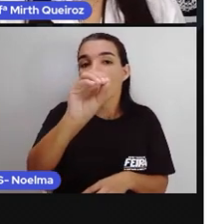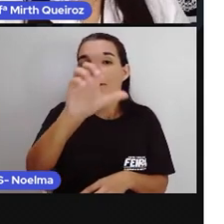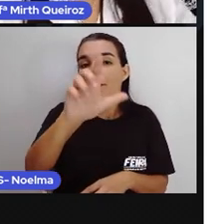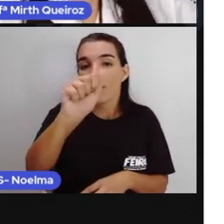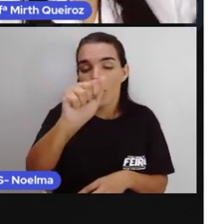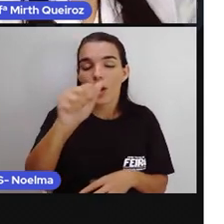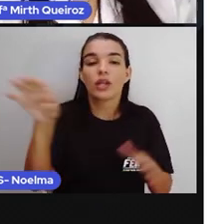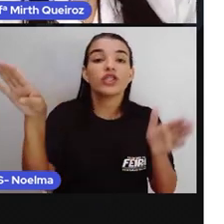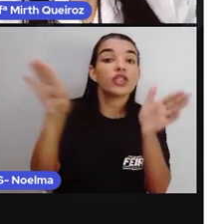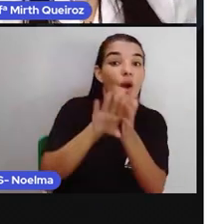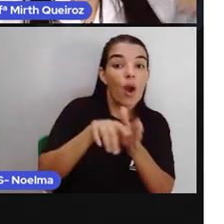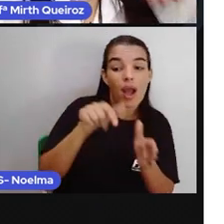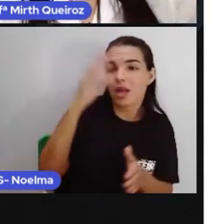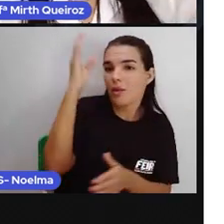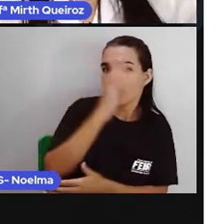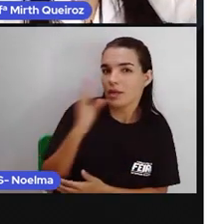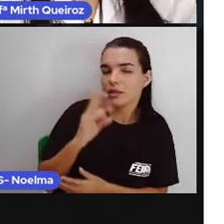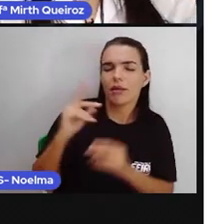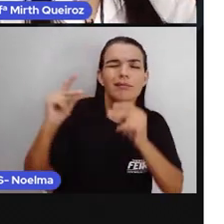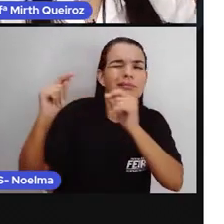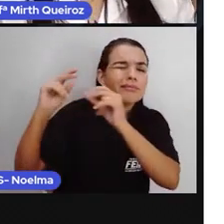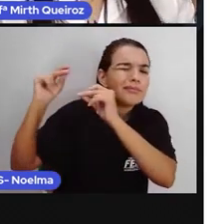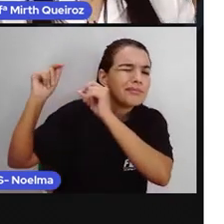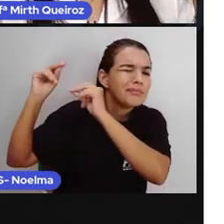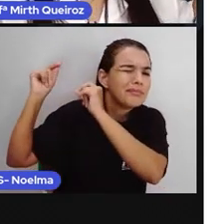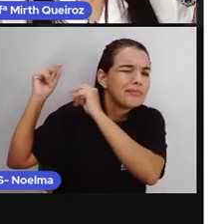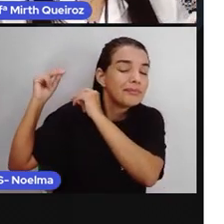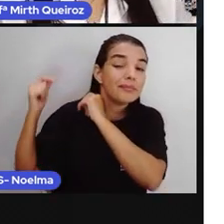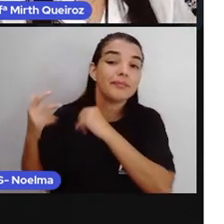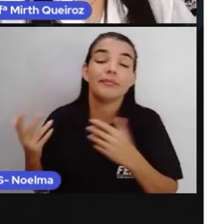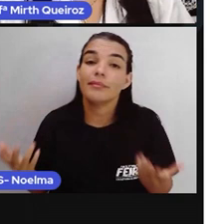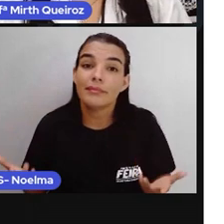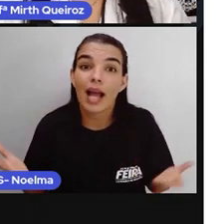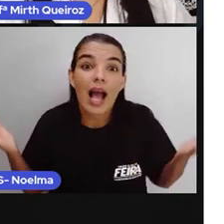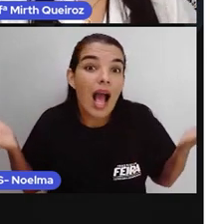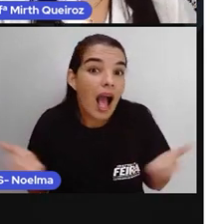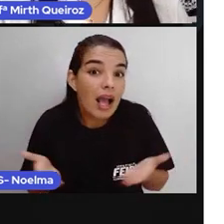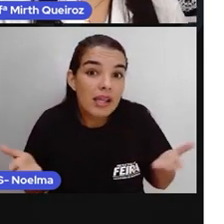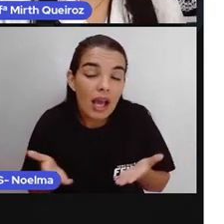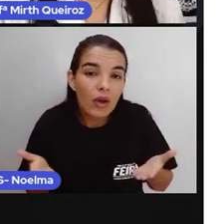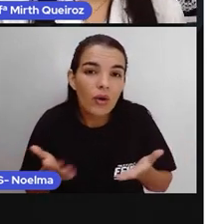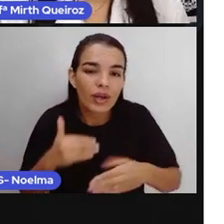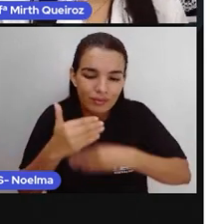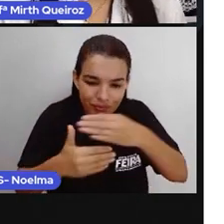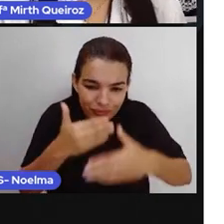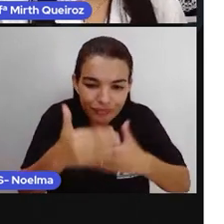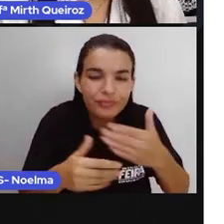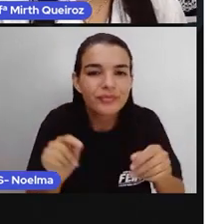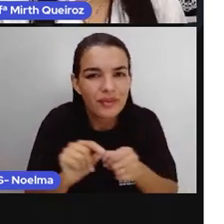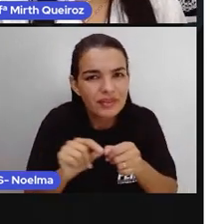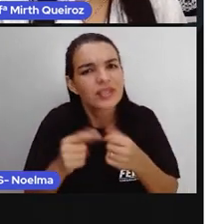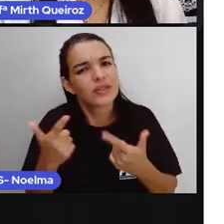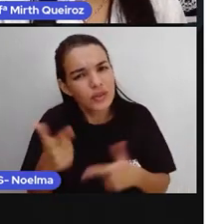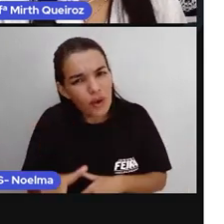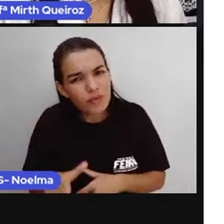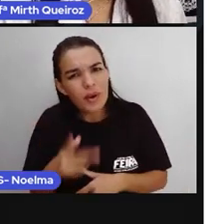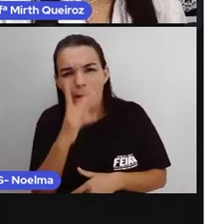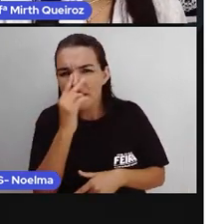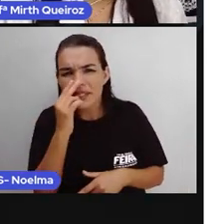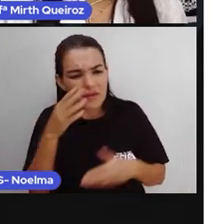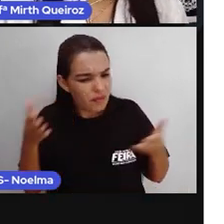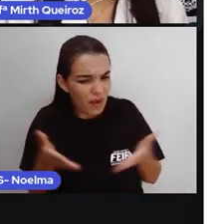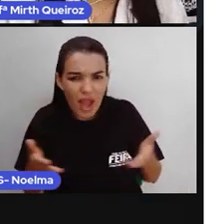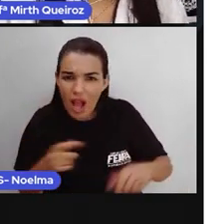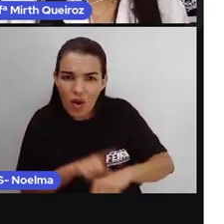Aí o ebola fala uma notícia que algo que aconteceu lá atrás e aí vocês vão passar a informação como se tivesse a nossa,